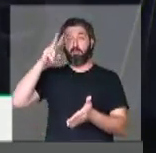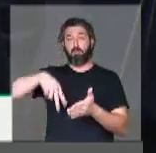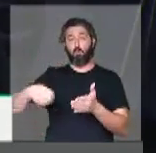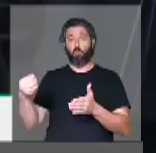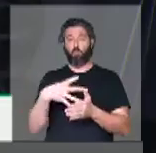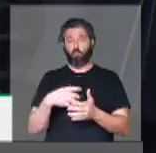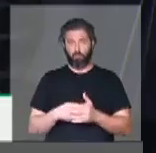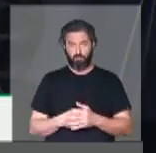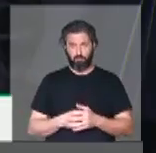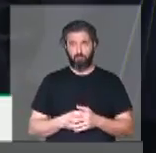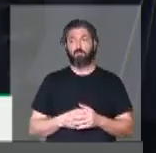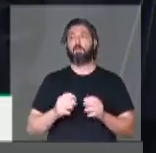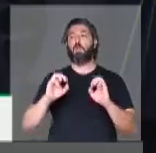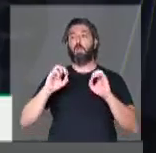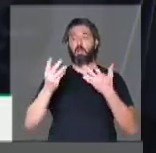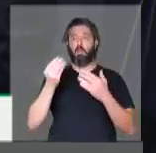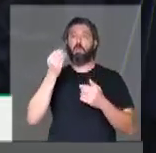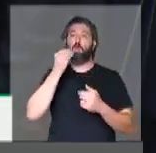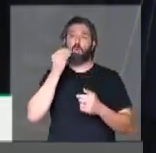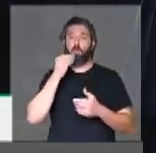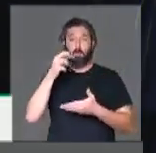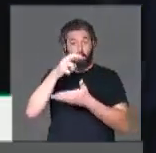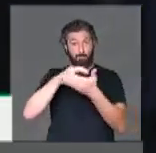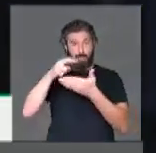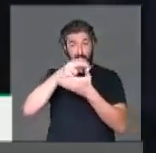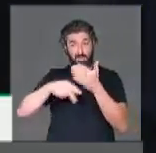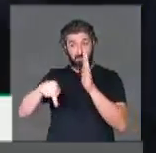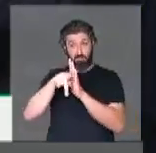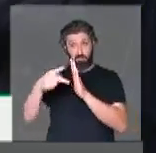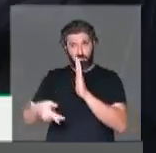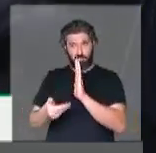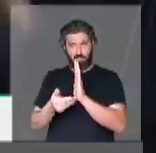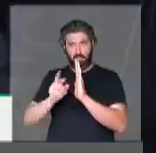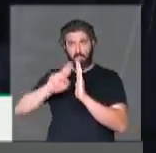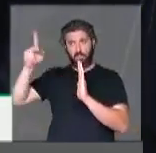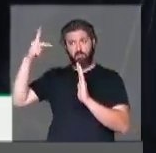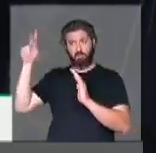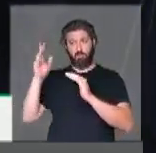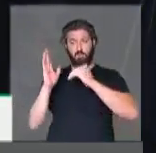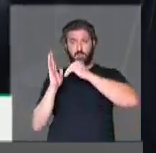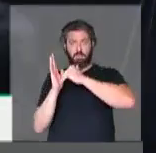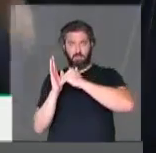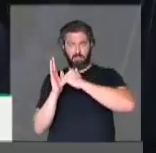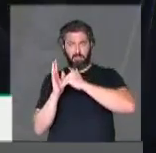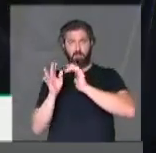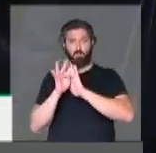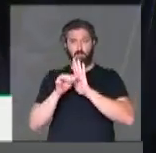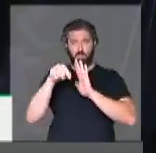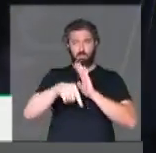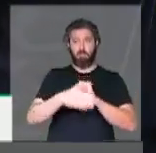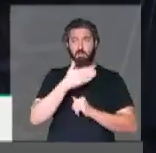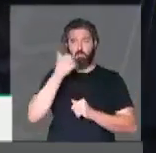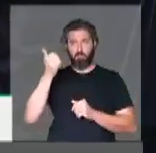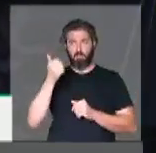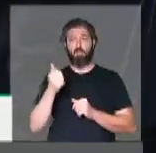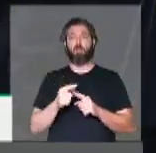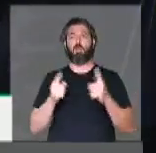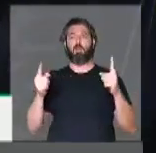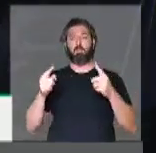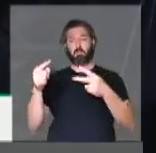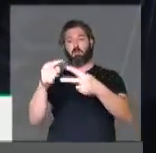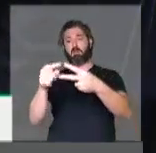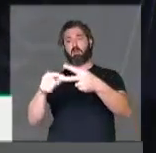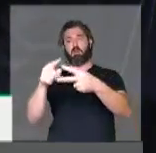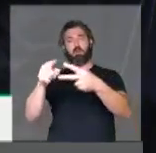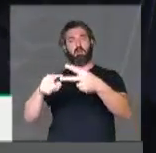nesses dois pontos. É evidente que o projeto dos peritos da Câmara, que é diferente do Senado, é uma coisa, mas em relação